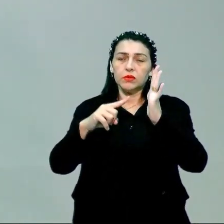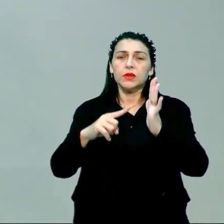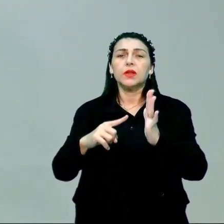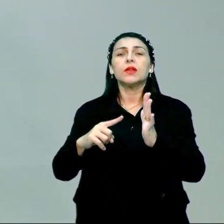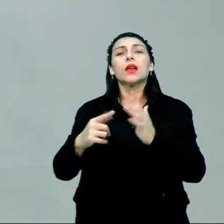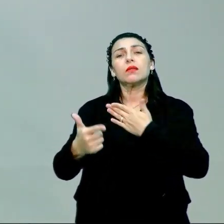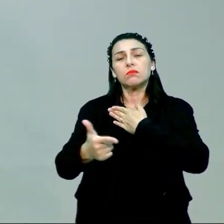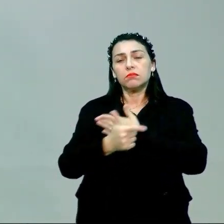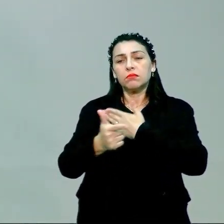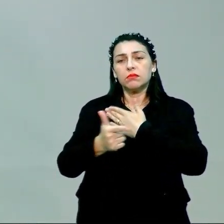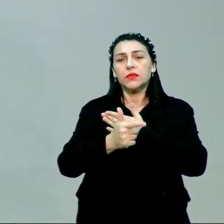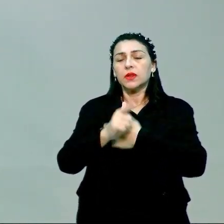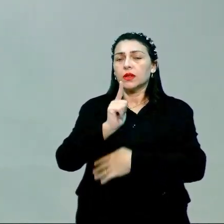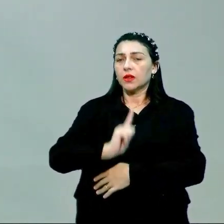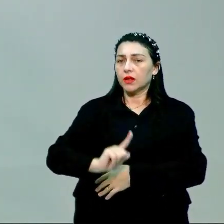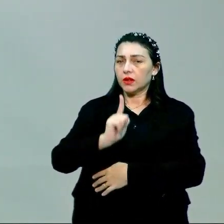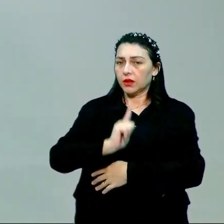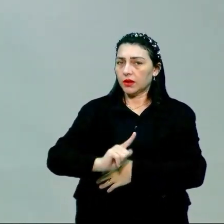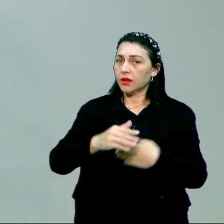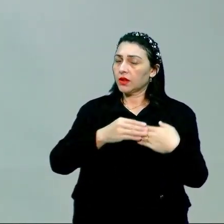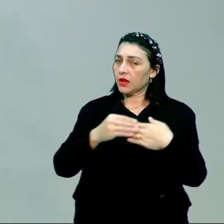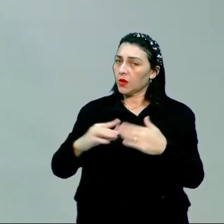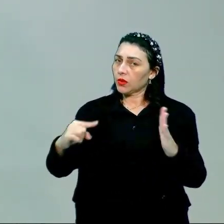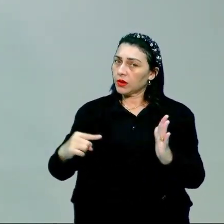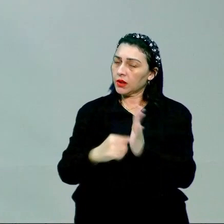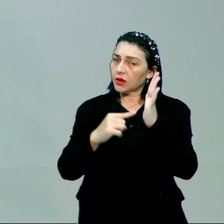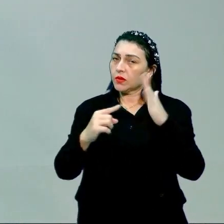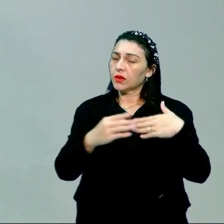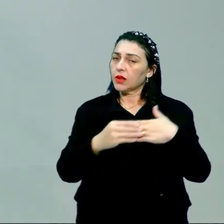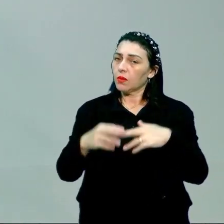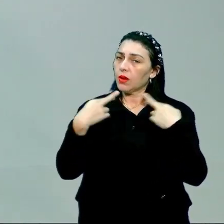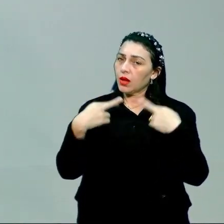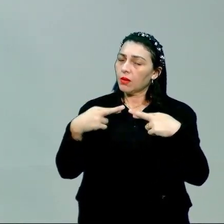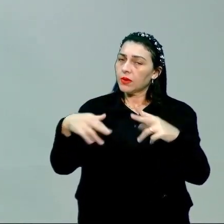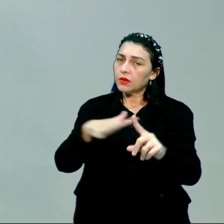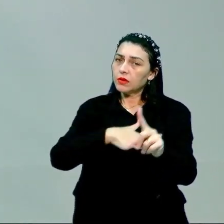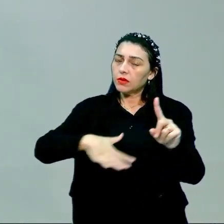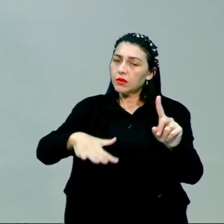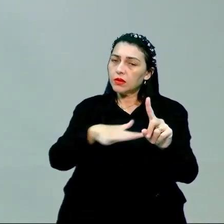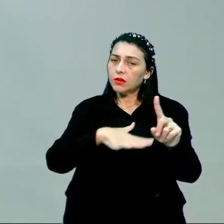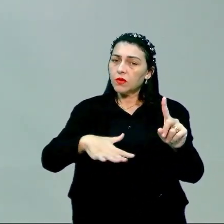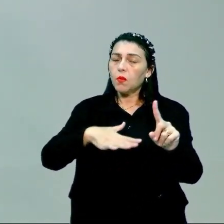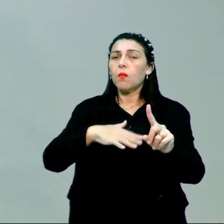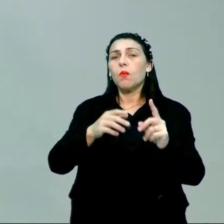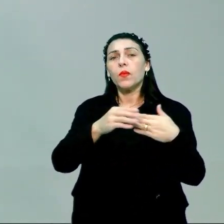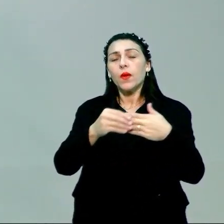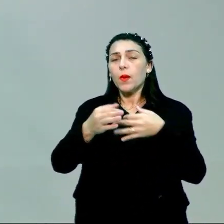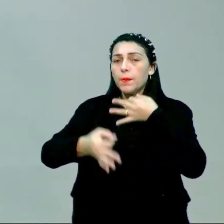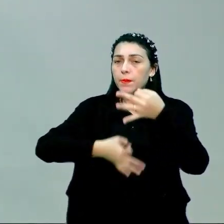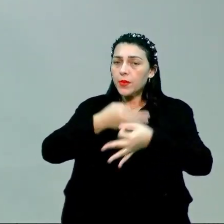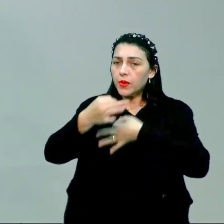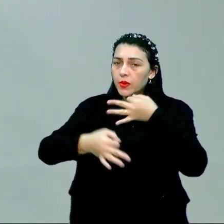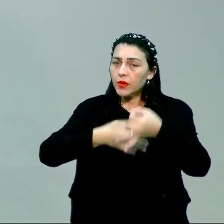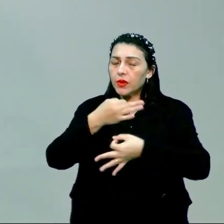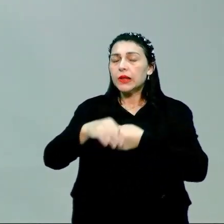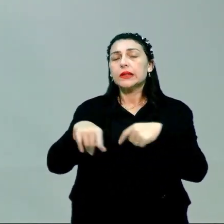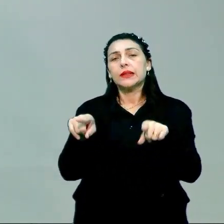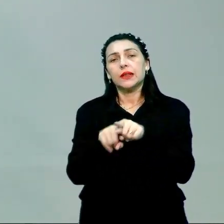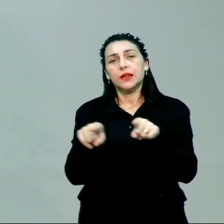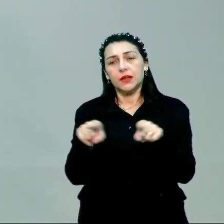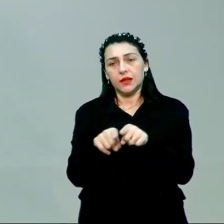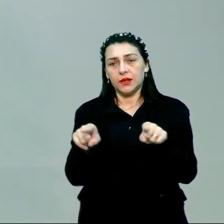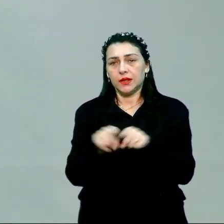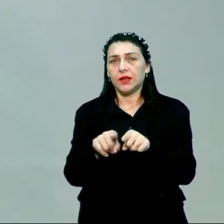um dos papéis da literatura. Trazer uma denúncia, trazer uma crítica social, ser, de certa forma,